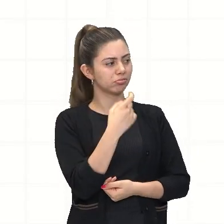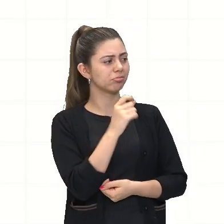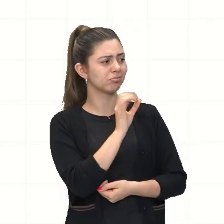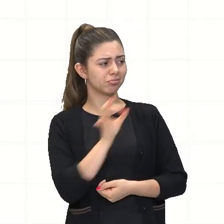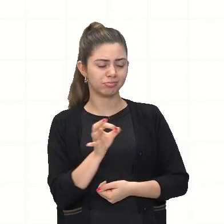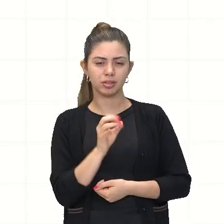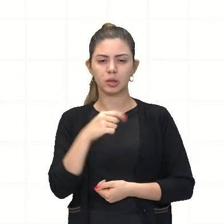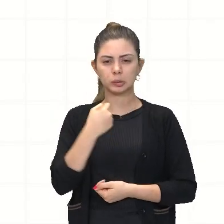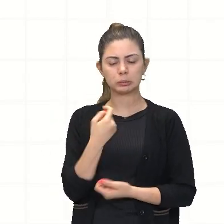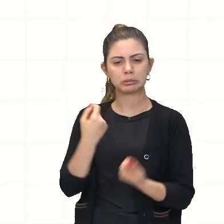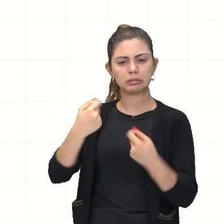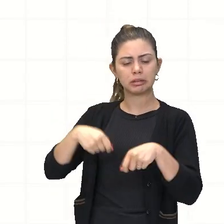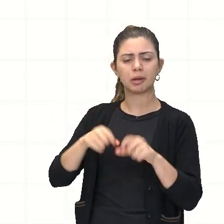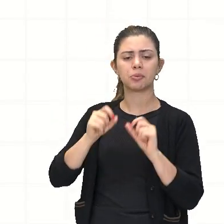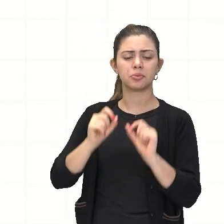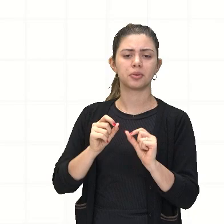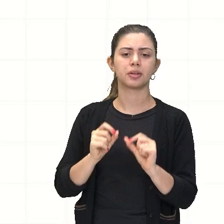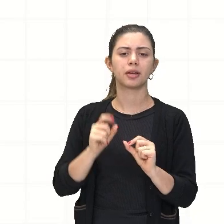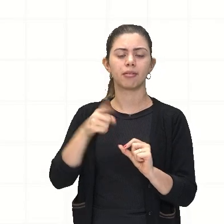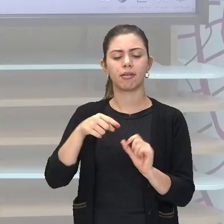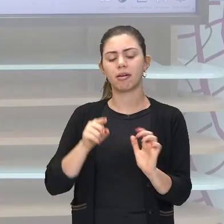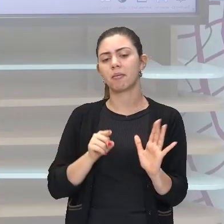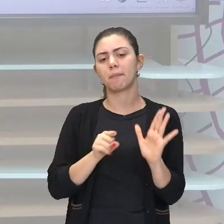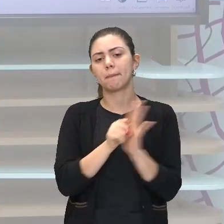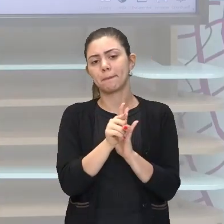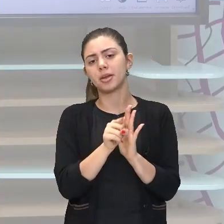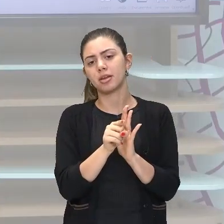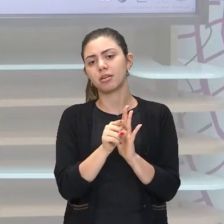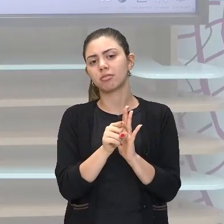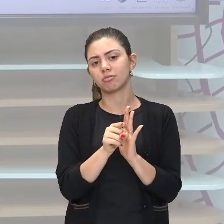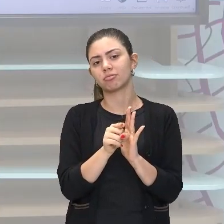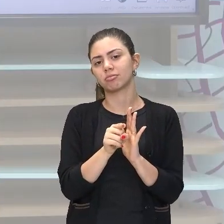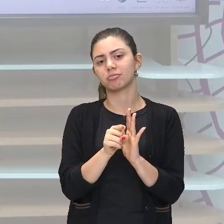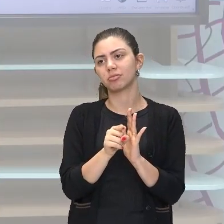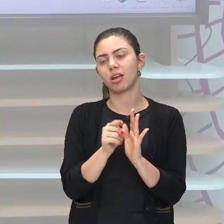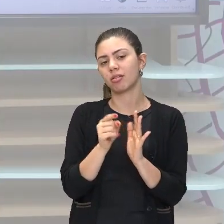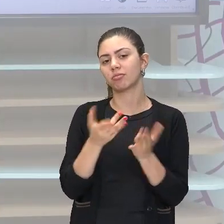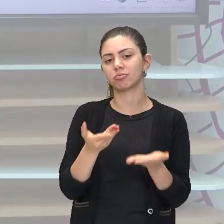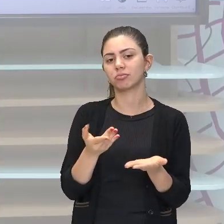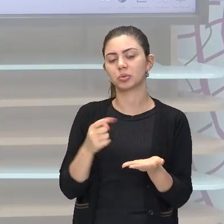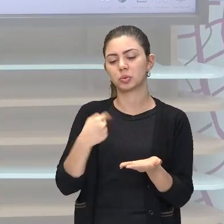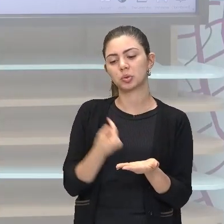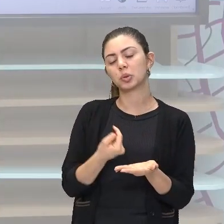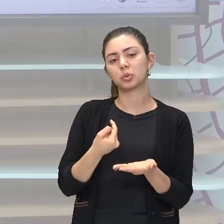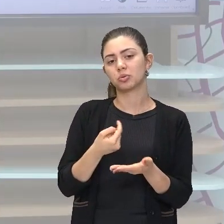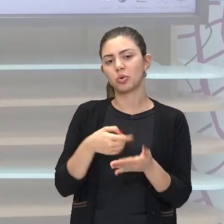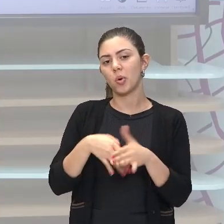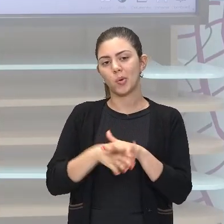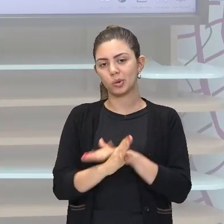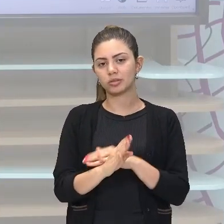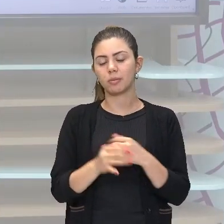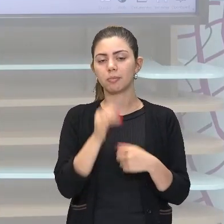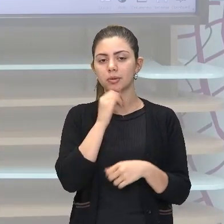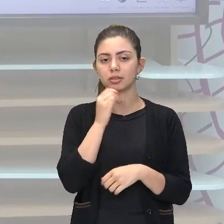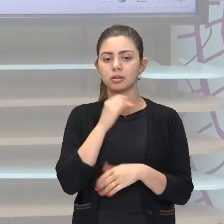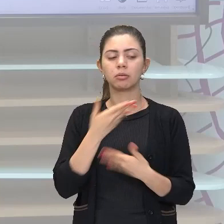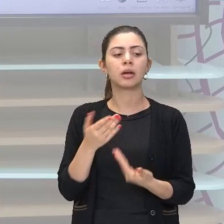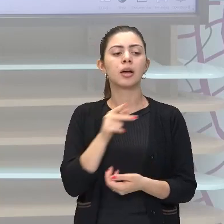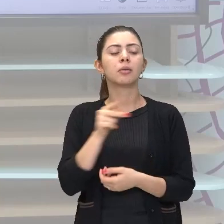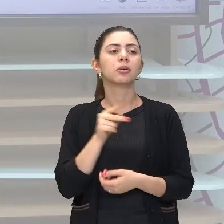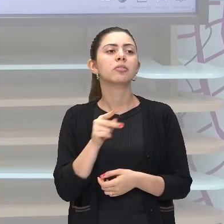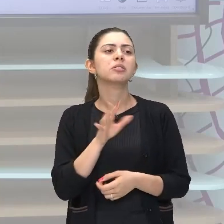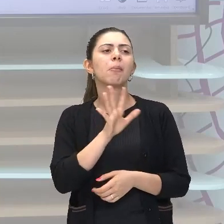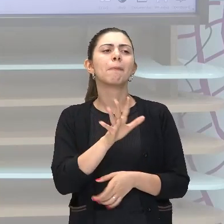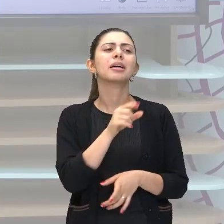né? Porque você poderia fazer a pergunta mais clássica, certo? Que, geralmente, o aluno pergunta. Professor, mas